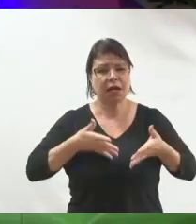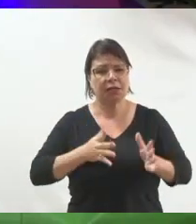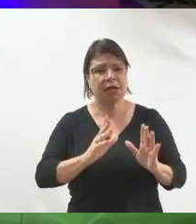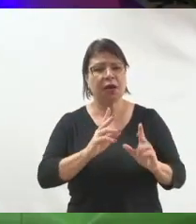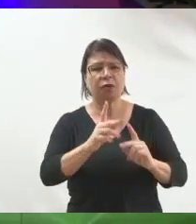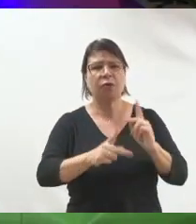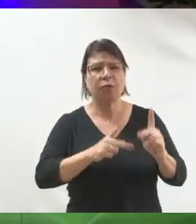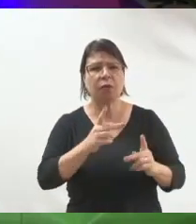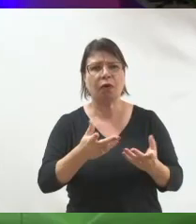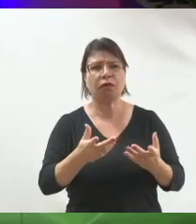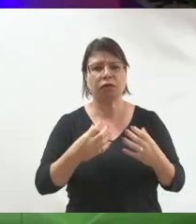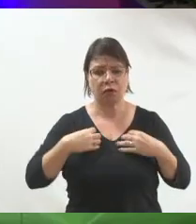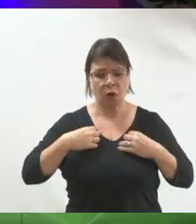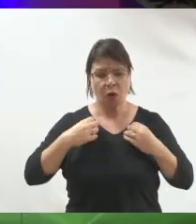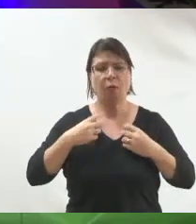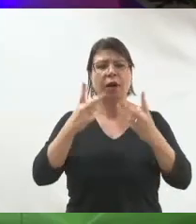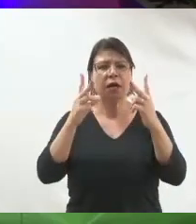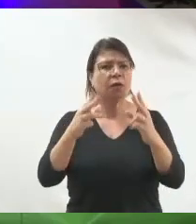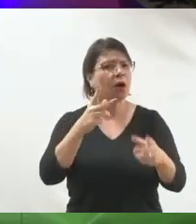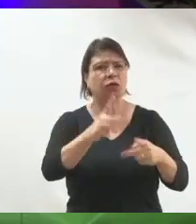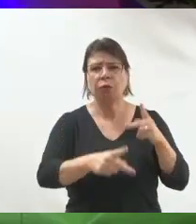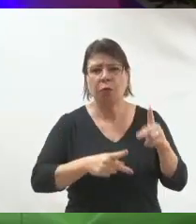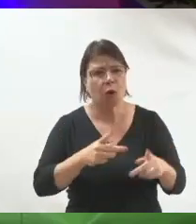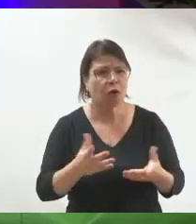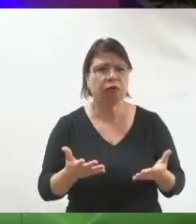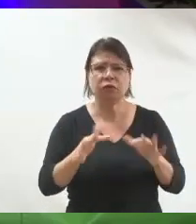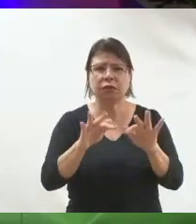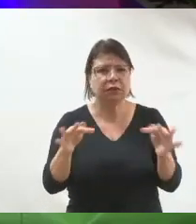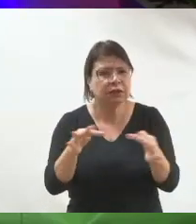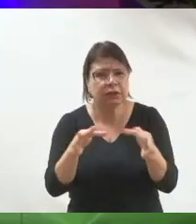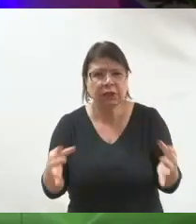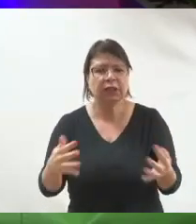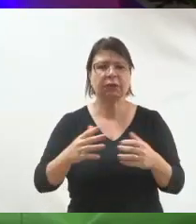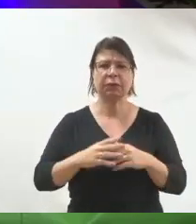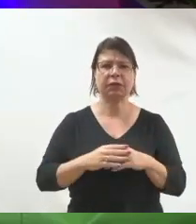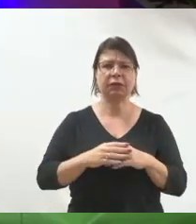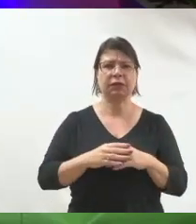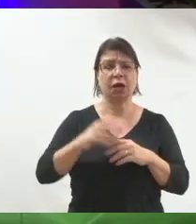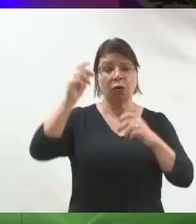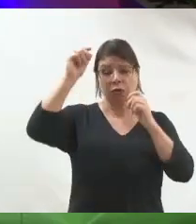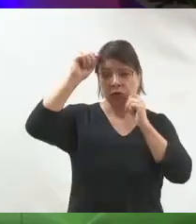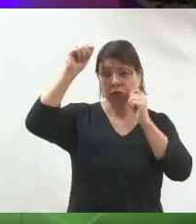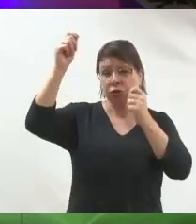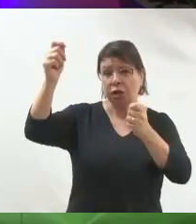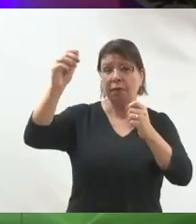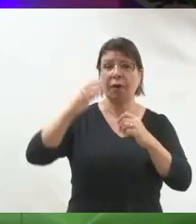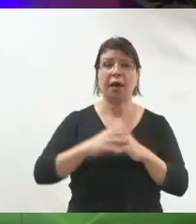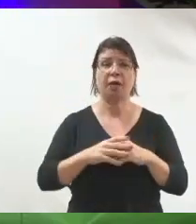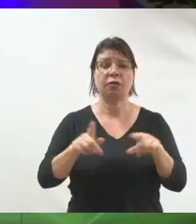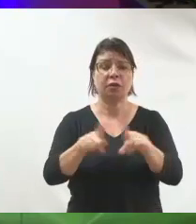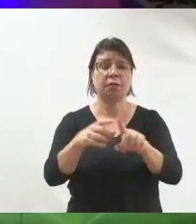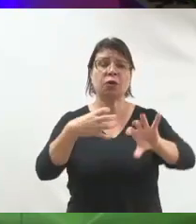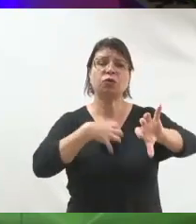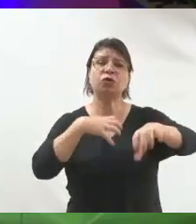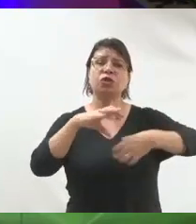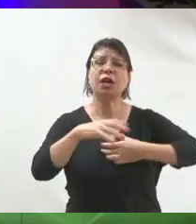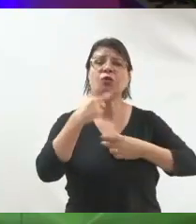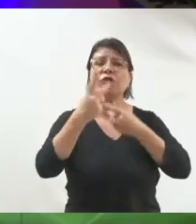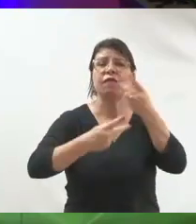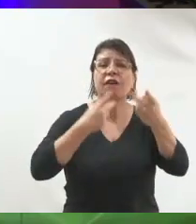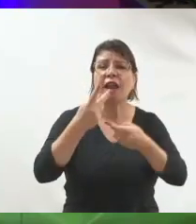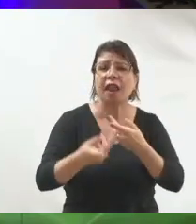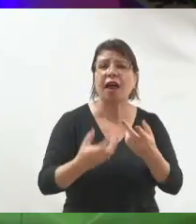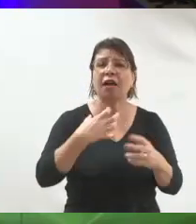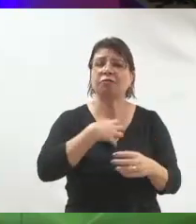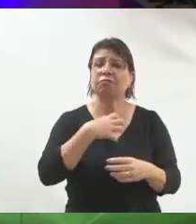Ele se veste como as pessoas se vestem, ele usa os acessórios que as pessoas usam, ele tem o mesmo sotaque das pessoas, ele anda